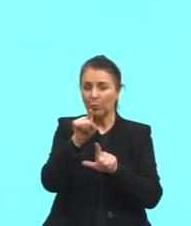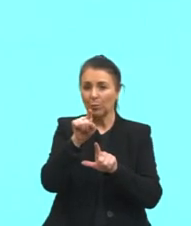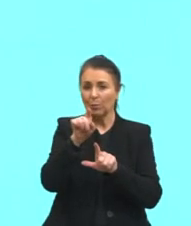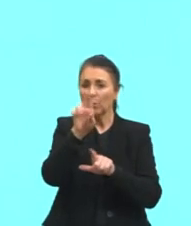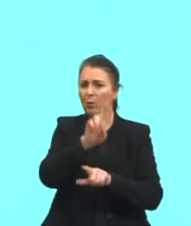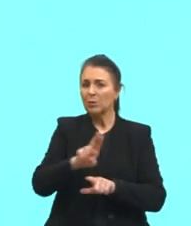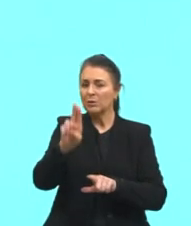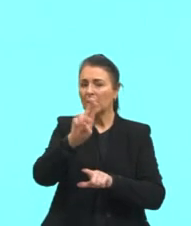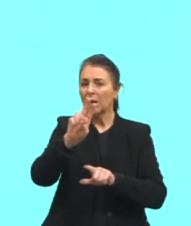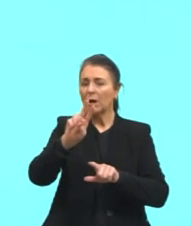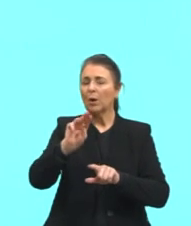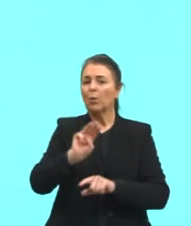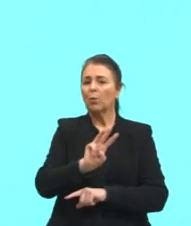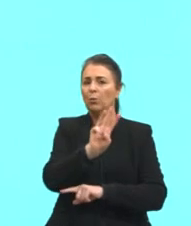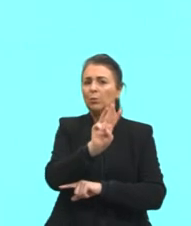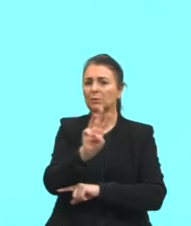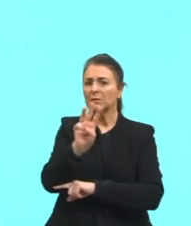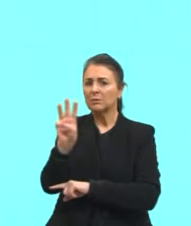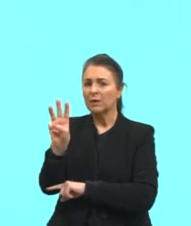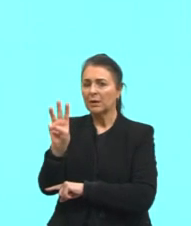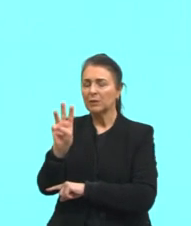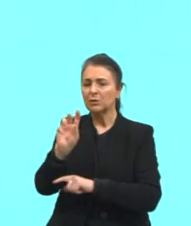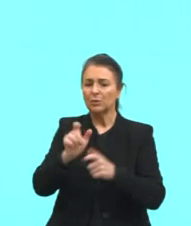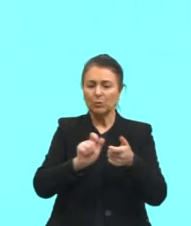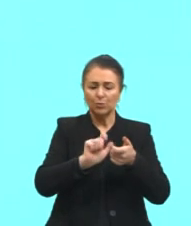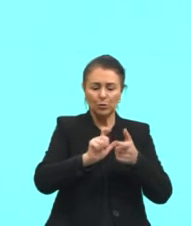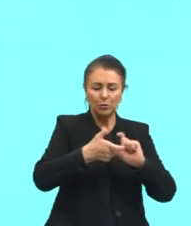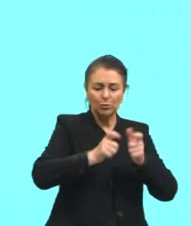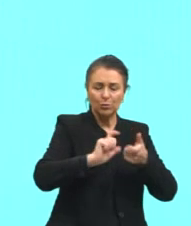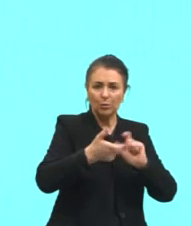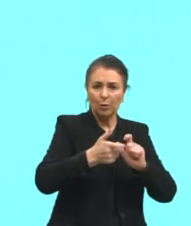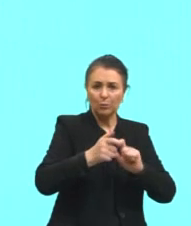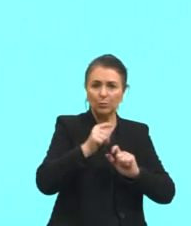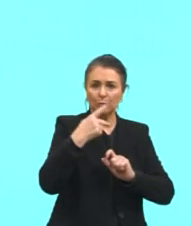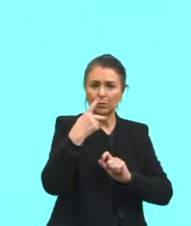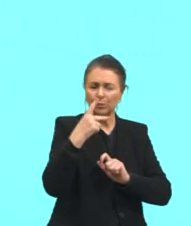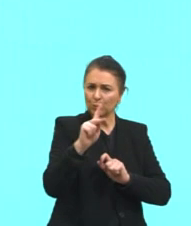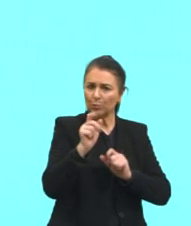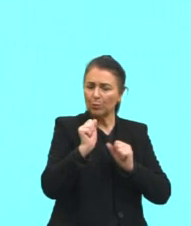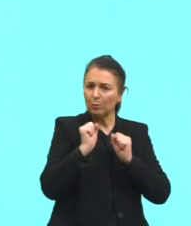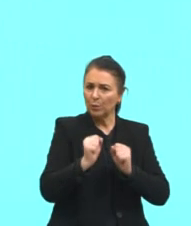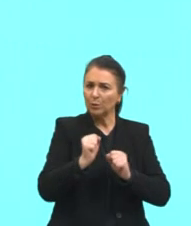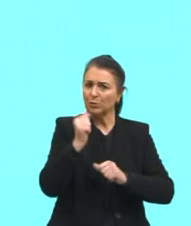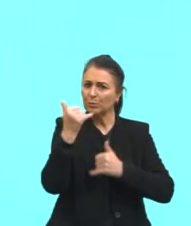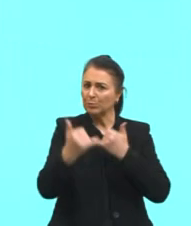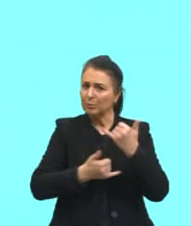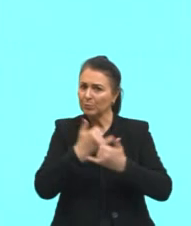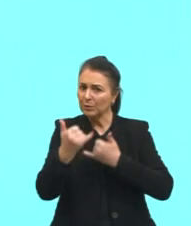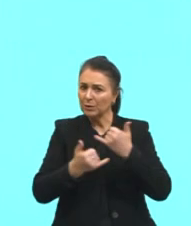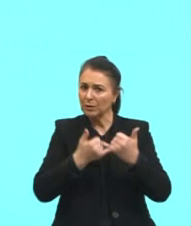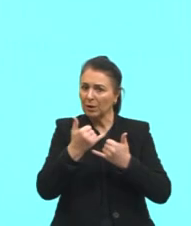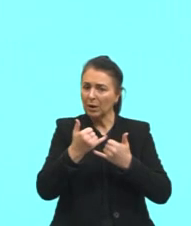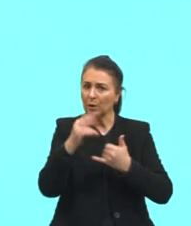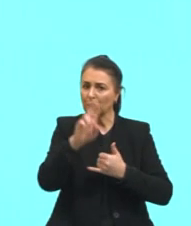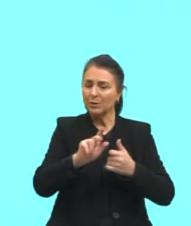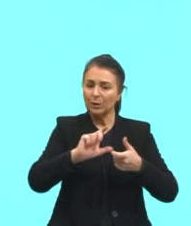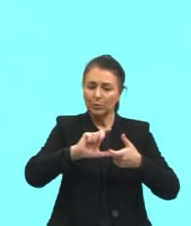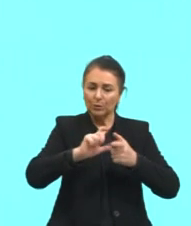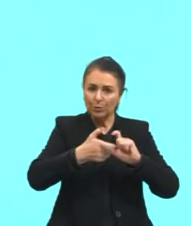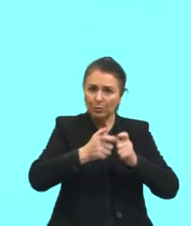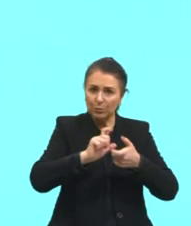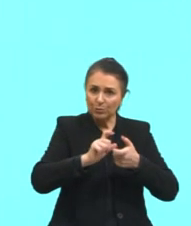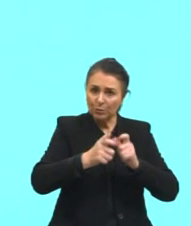de jogos onde você vai poder brincar e aprender brincando né com esses jogos que